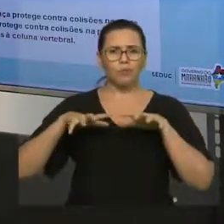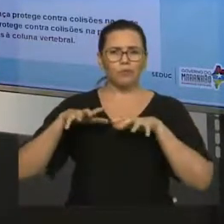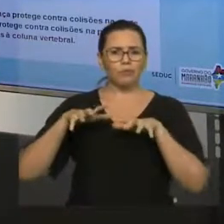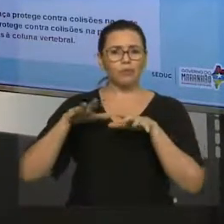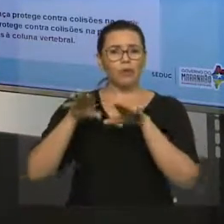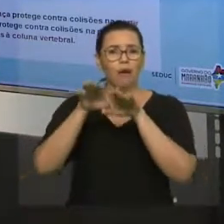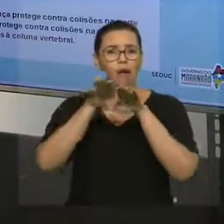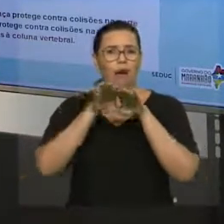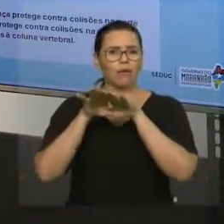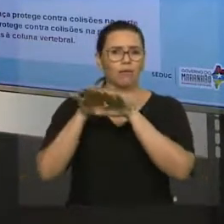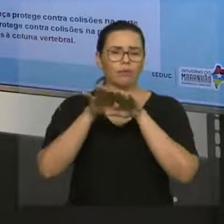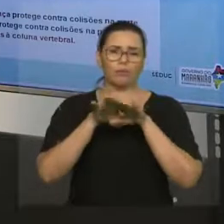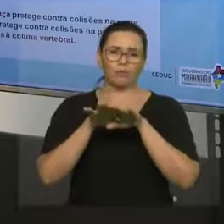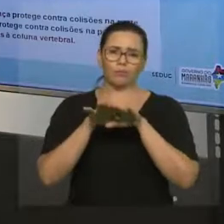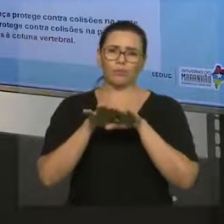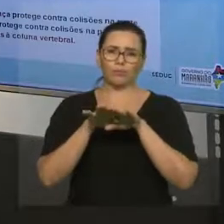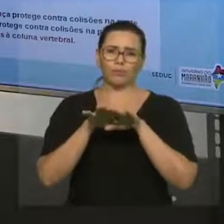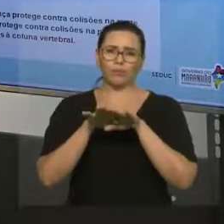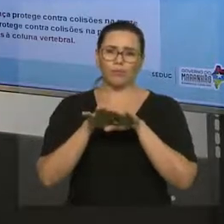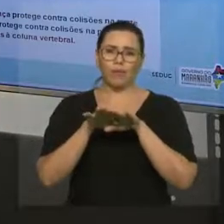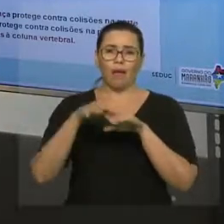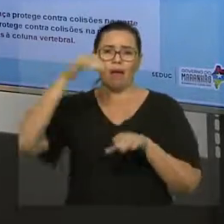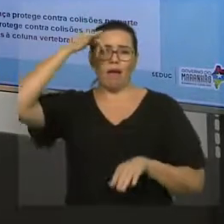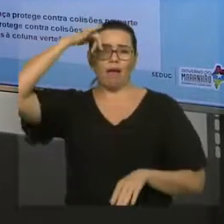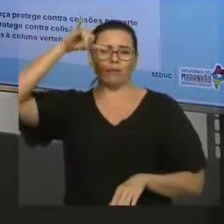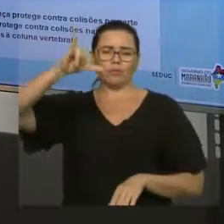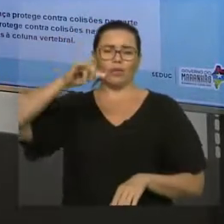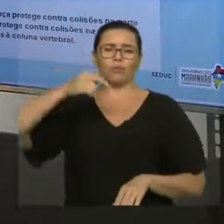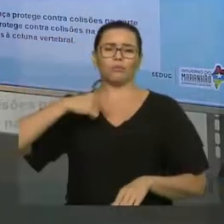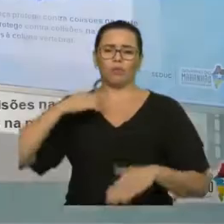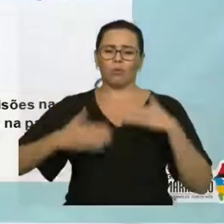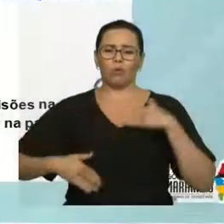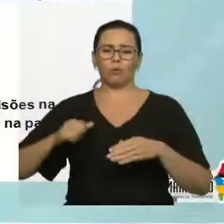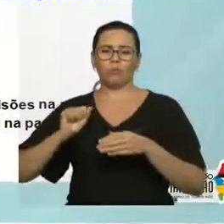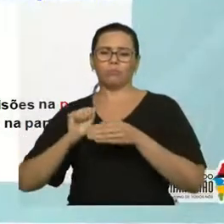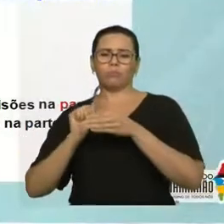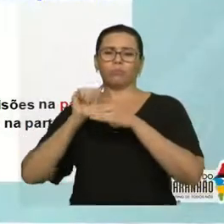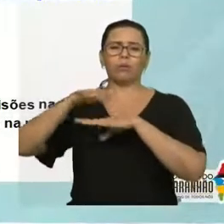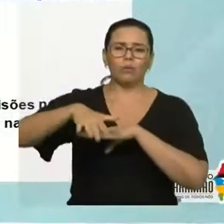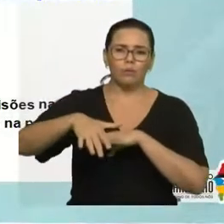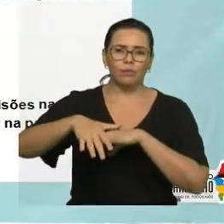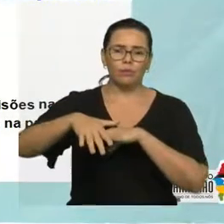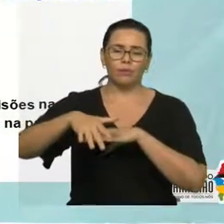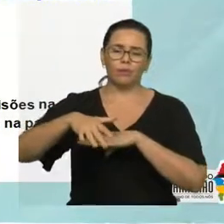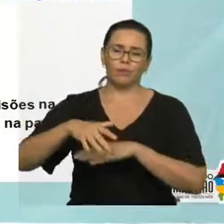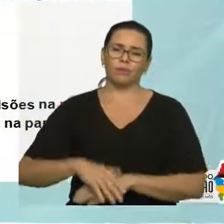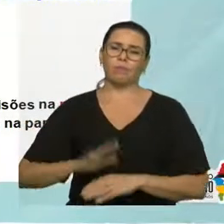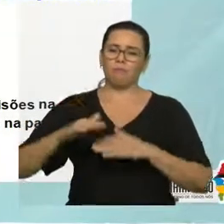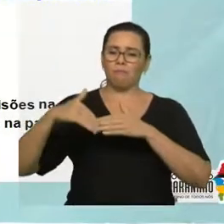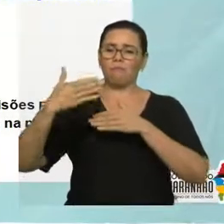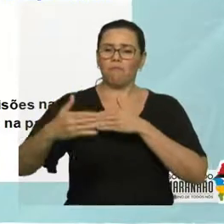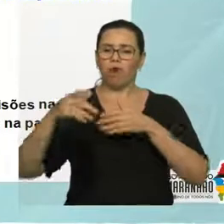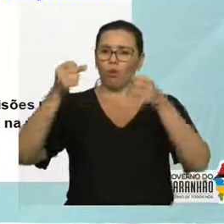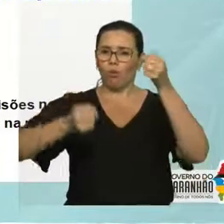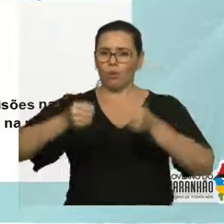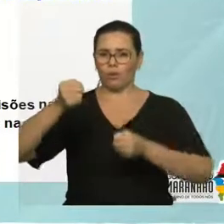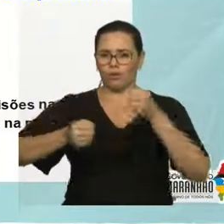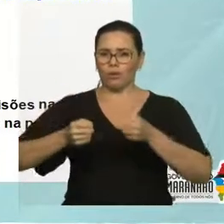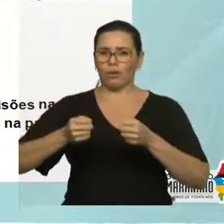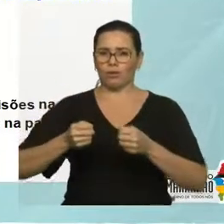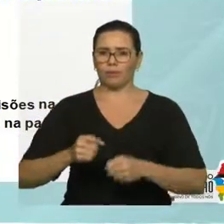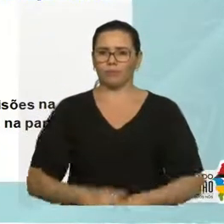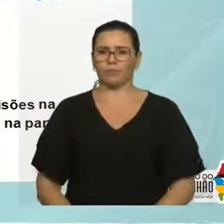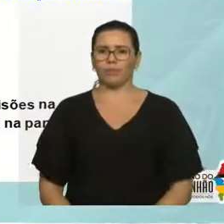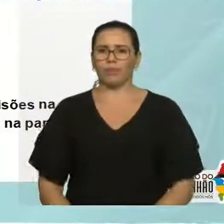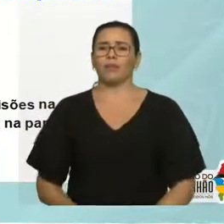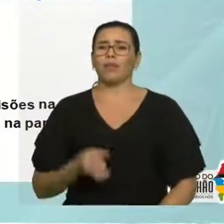ele está sendo aquela força contrária que a gente falou lá anteriormente, ok? Então, usa esse cinto de segurança no carro, porque se o mesmo